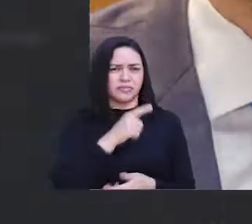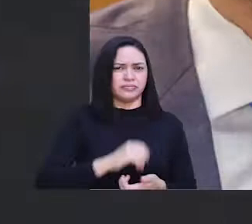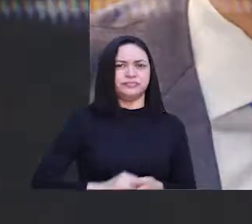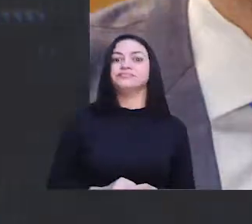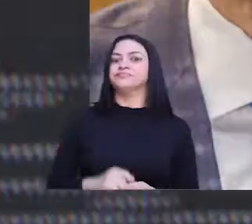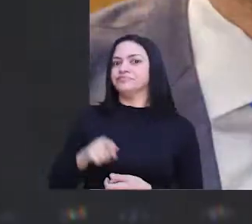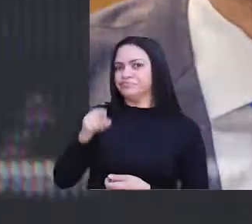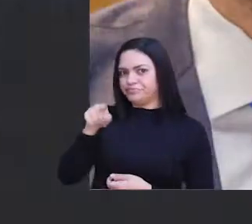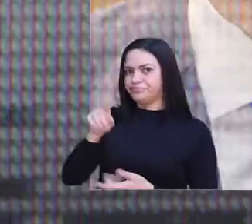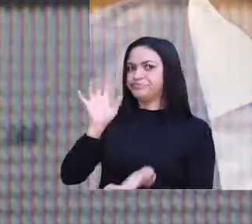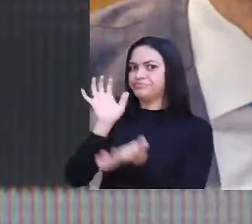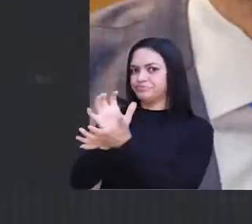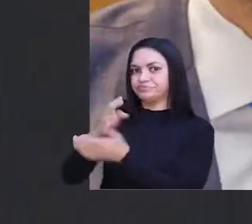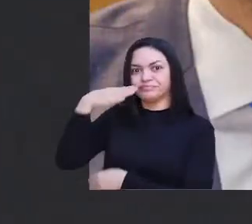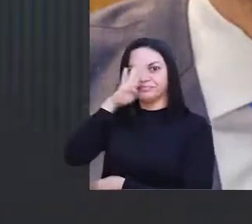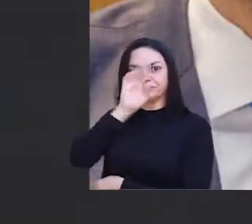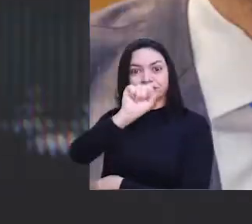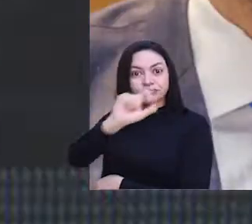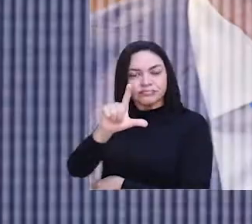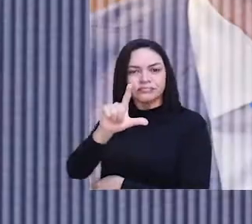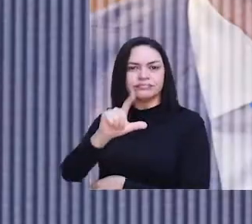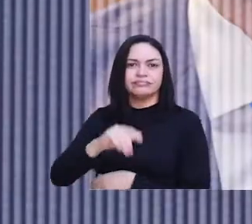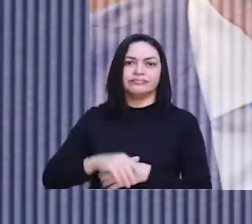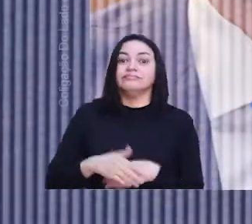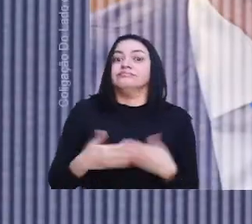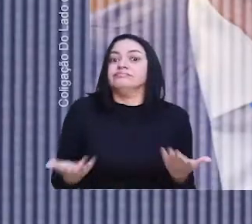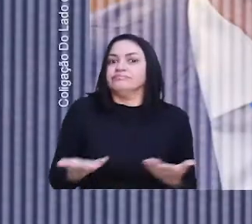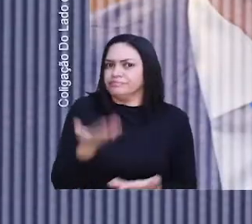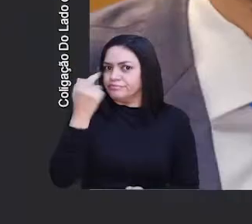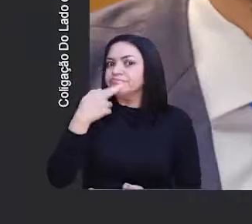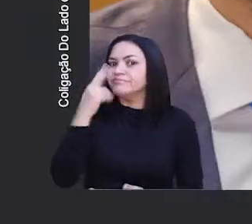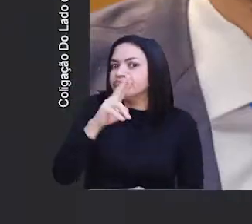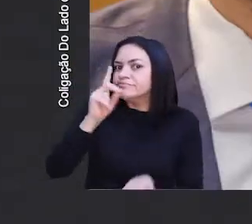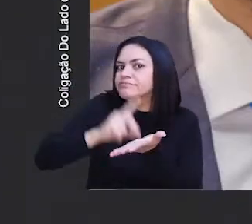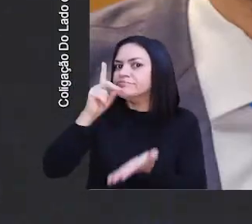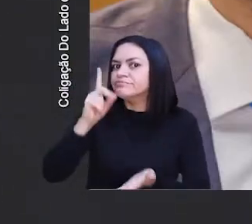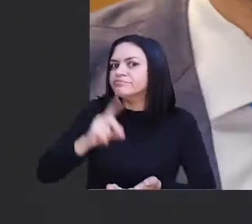Esse é o time do Bolsonaro em São Luís. E aí? Bora falar a verdade?